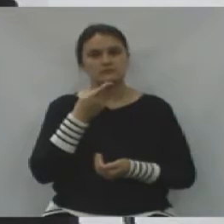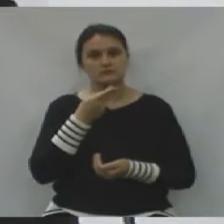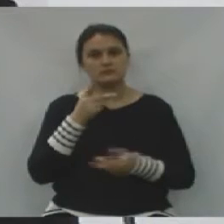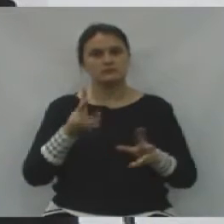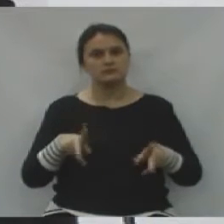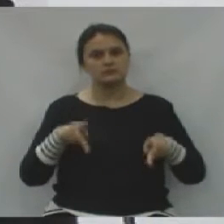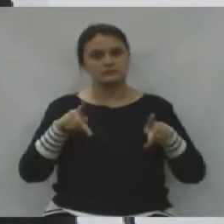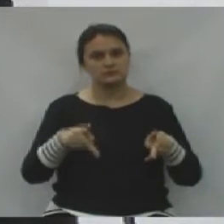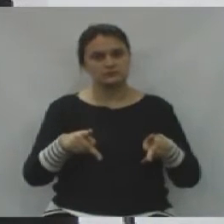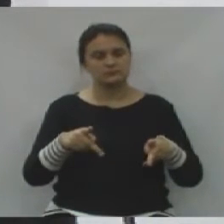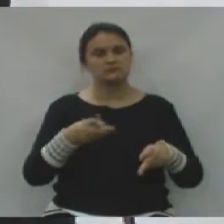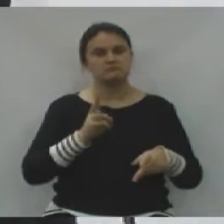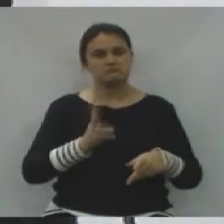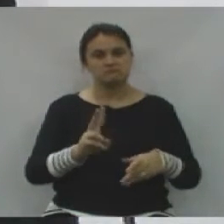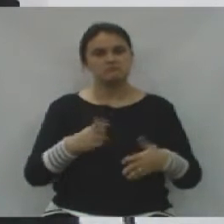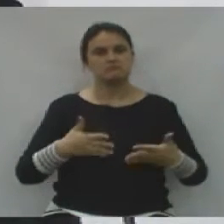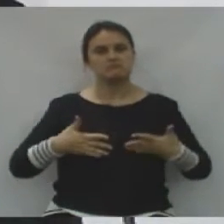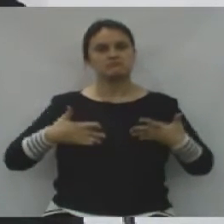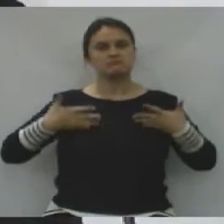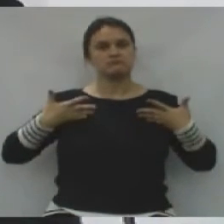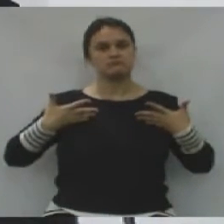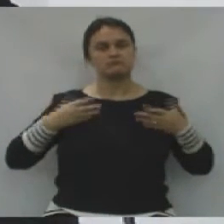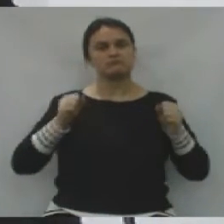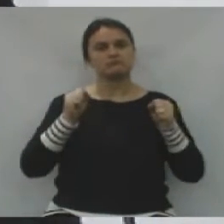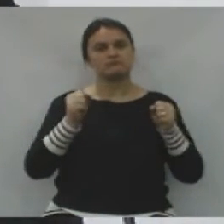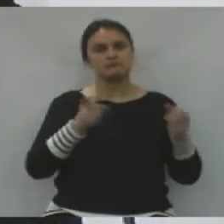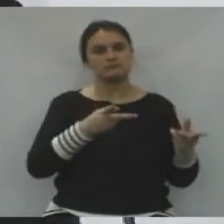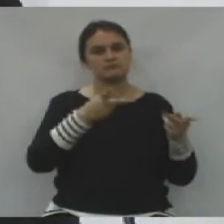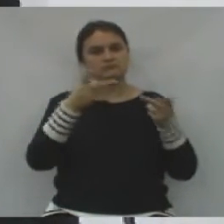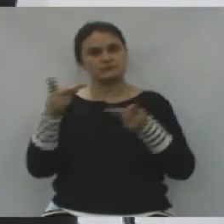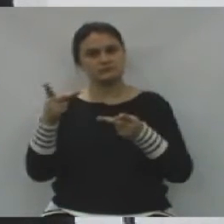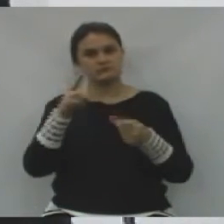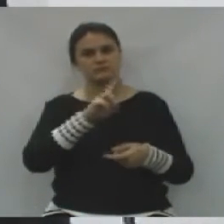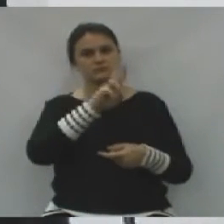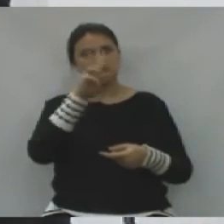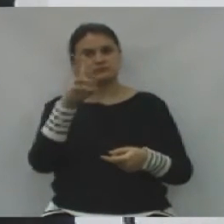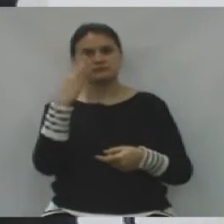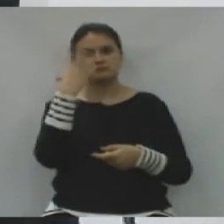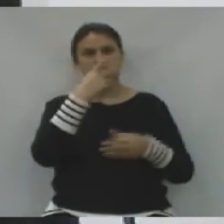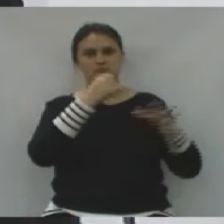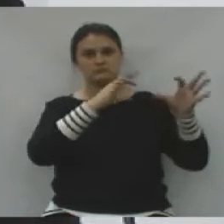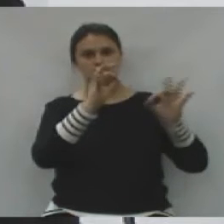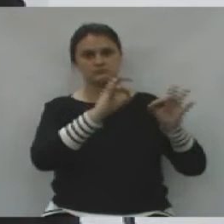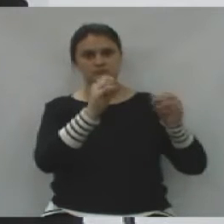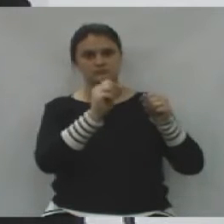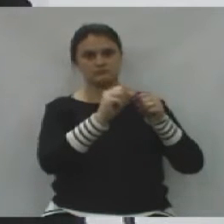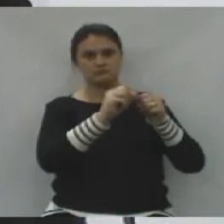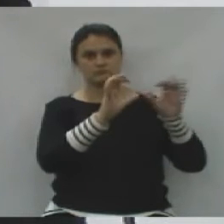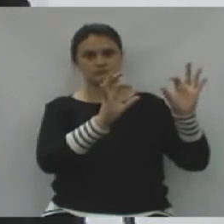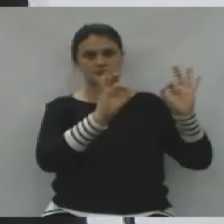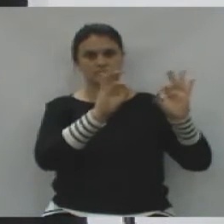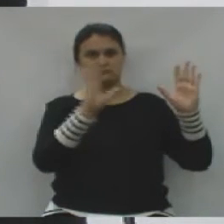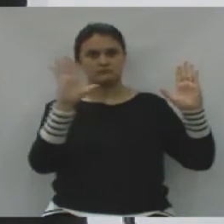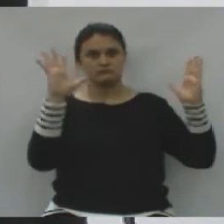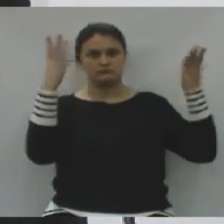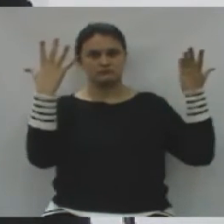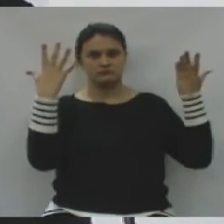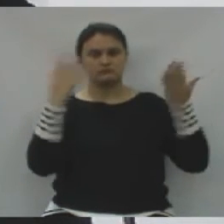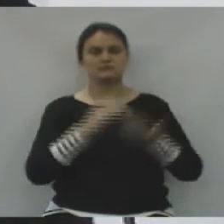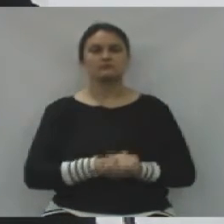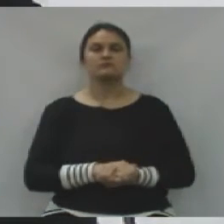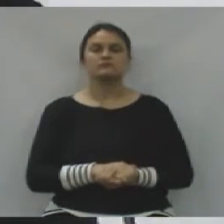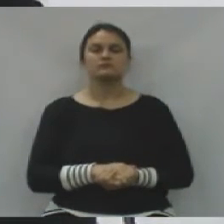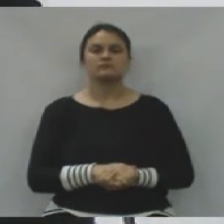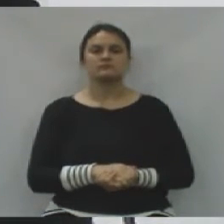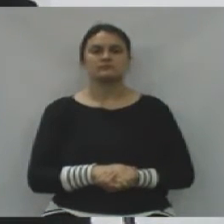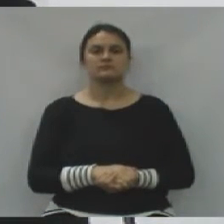população, sem dúvida nenhuma em região, vai poder visitar a União da Vitória pela bela estrutura e organização que deu para ver que está